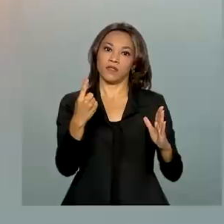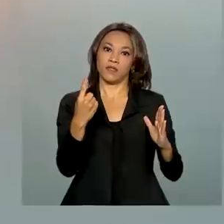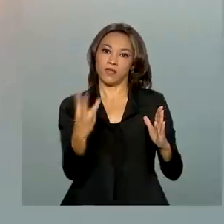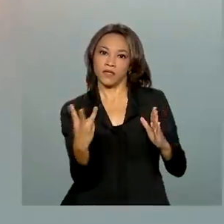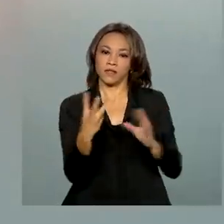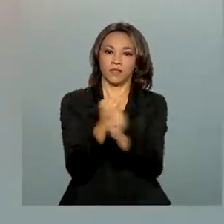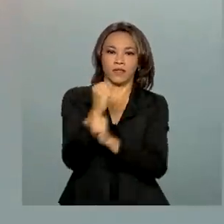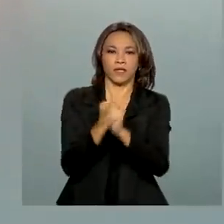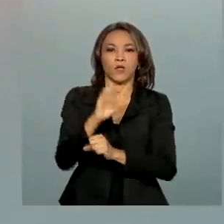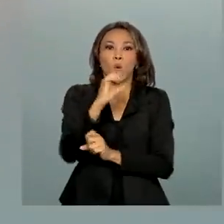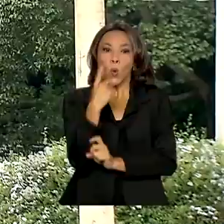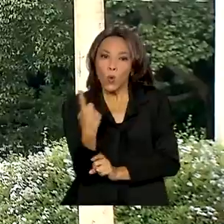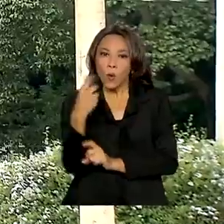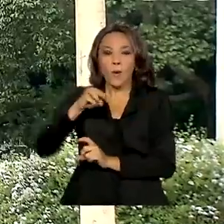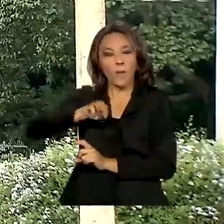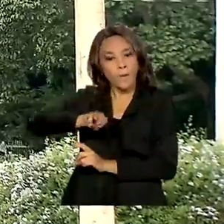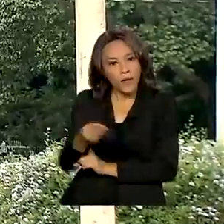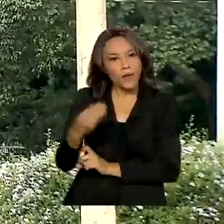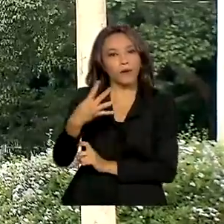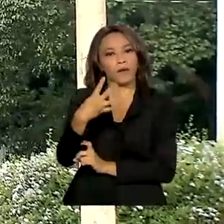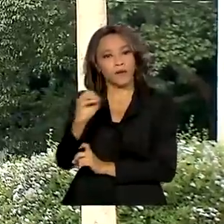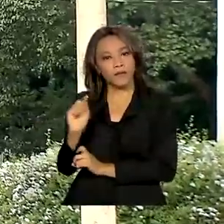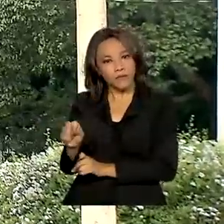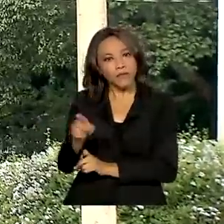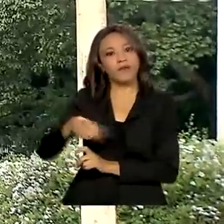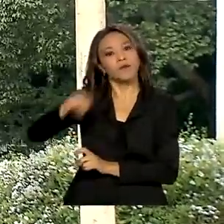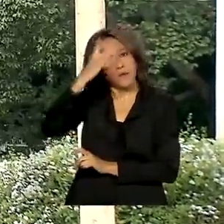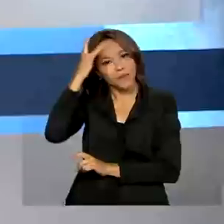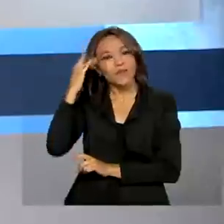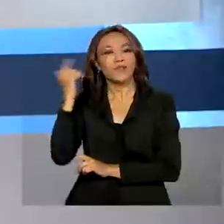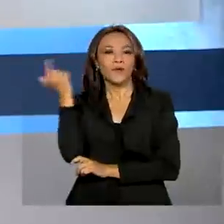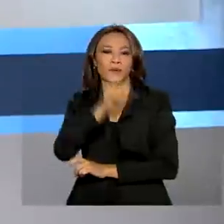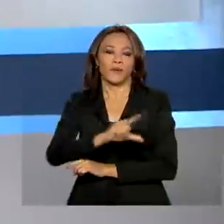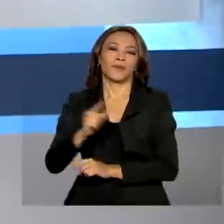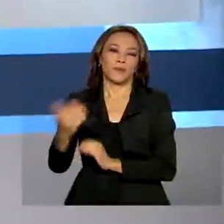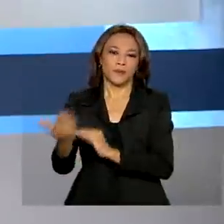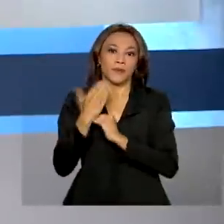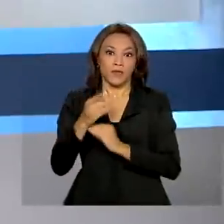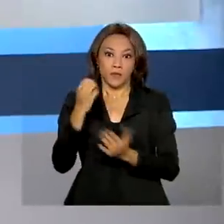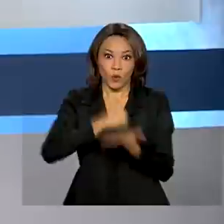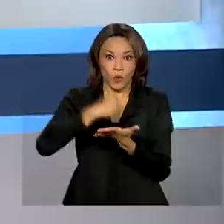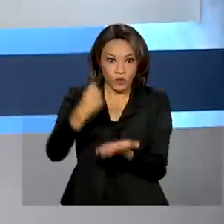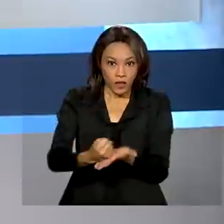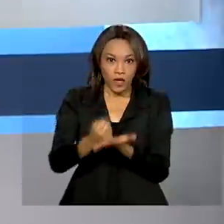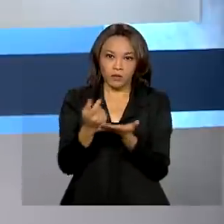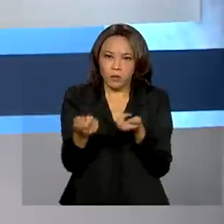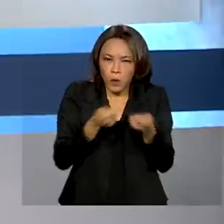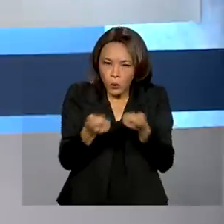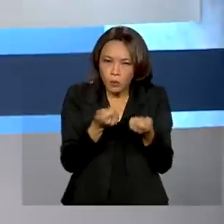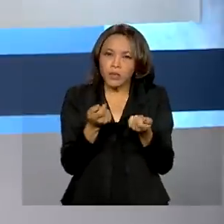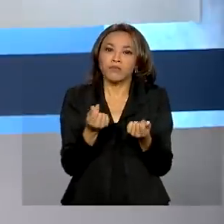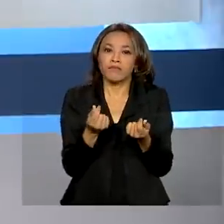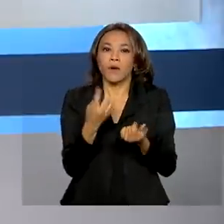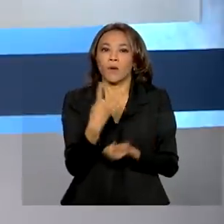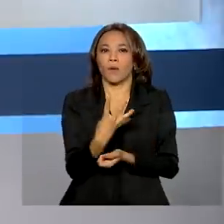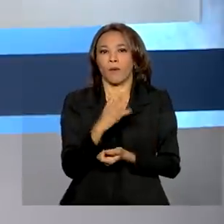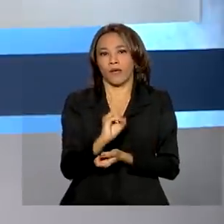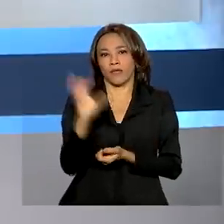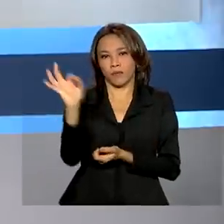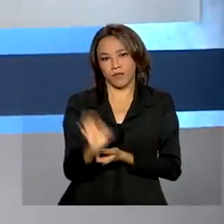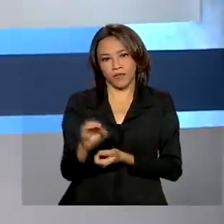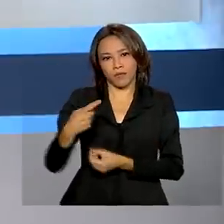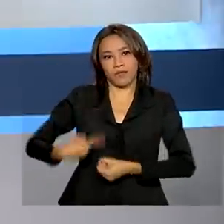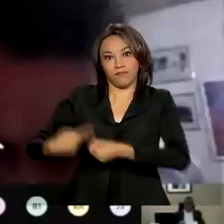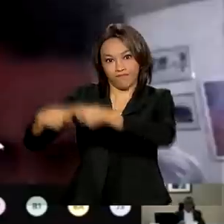milhão e 400 mil pessoas devem ser beneficiadas. Os contratos devem gerar uma economia média de 40% para as